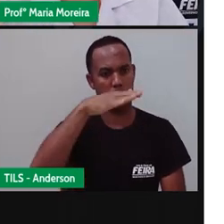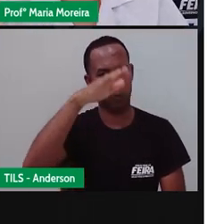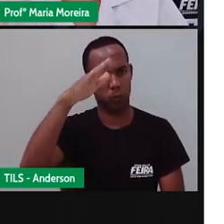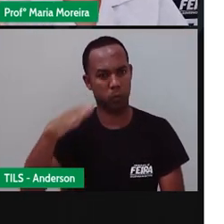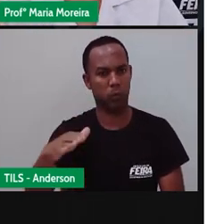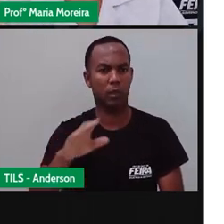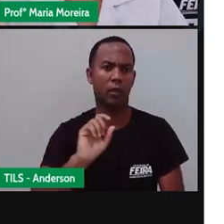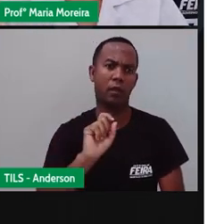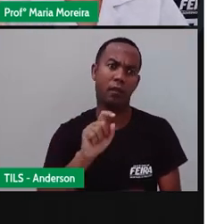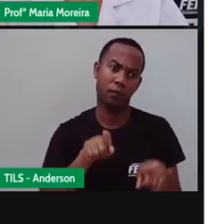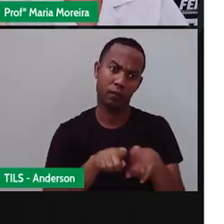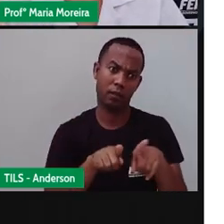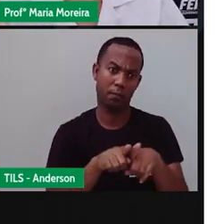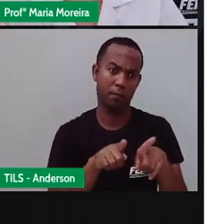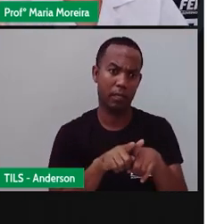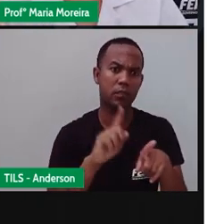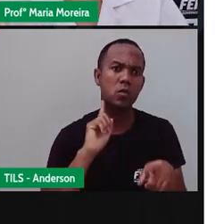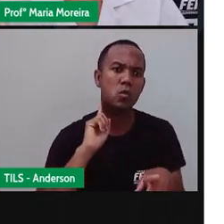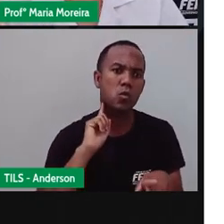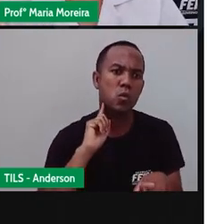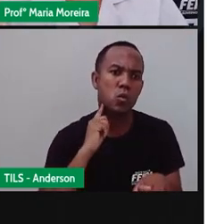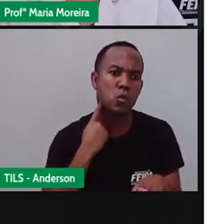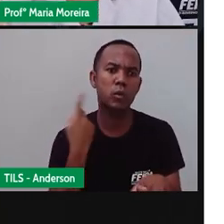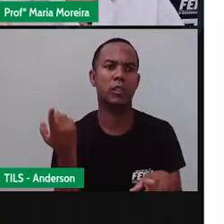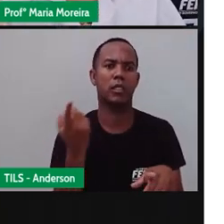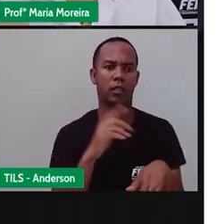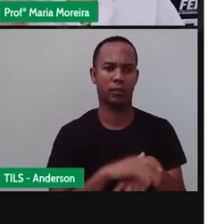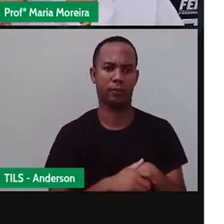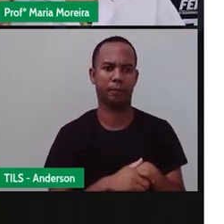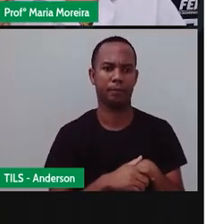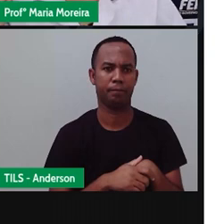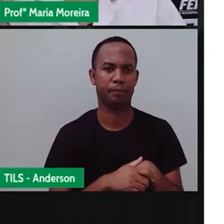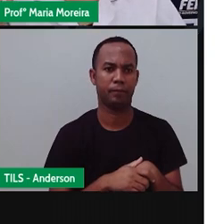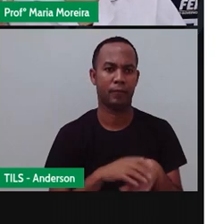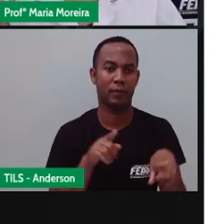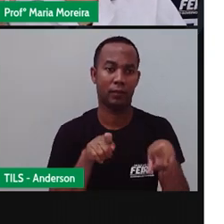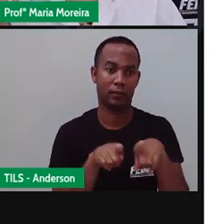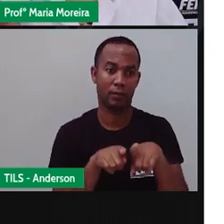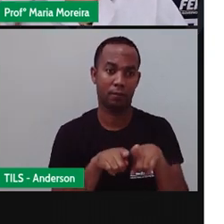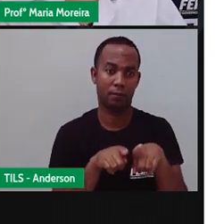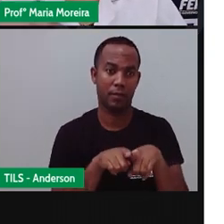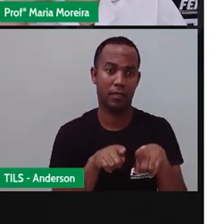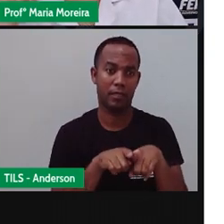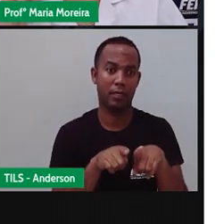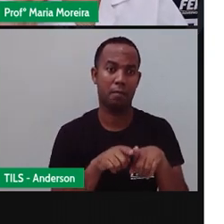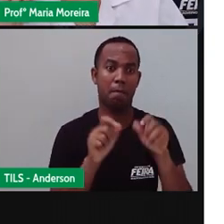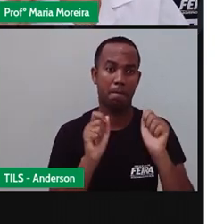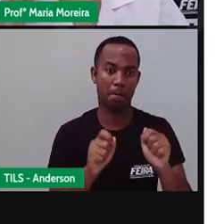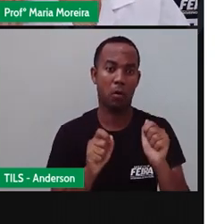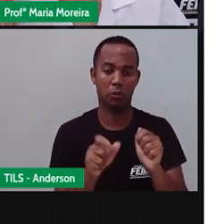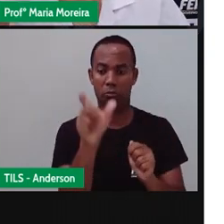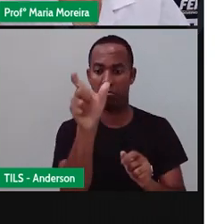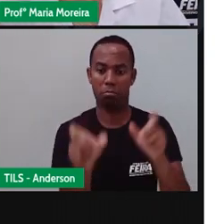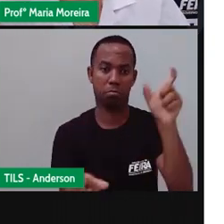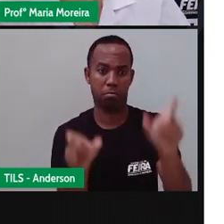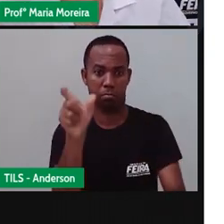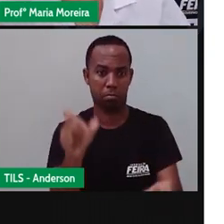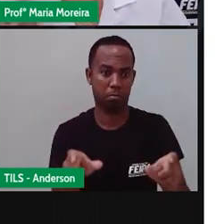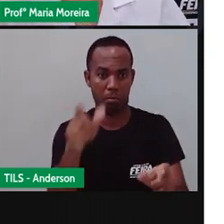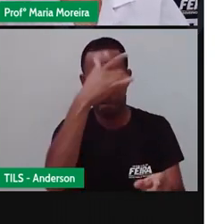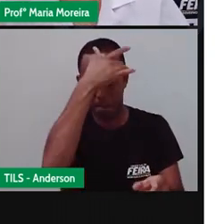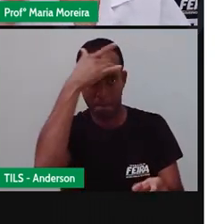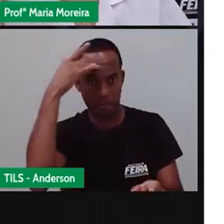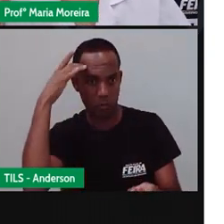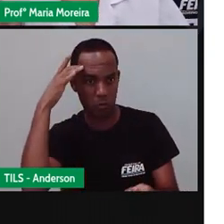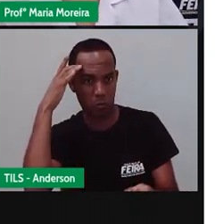poluição. Não é isso? Ele pode representar a população. Ele pode representar várias coisas. E para que